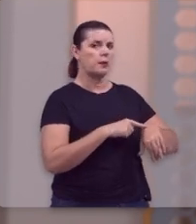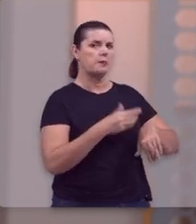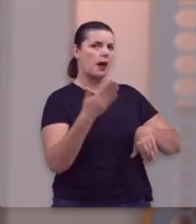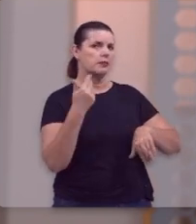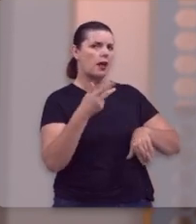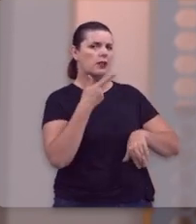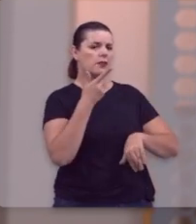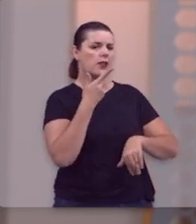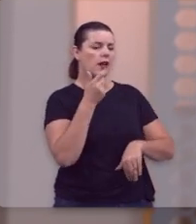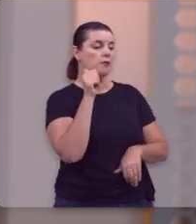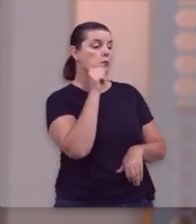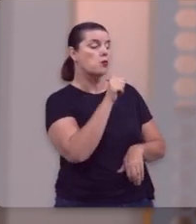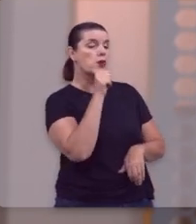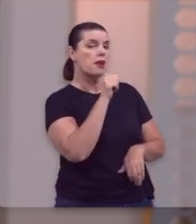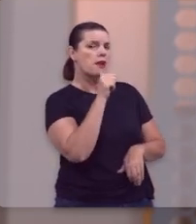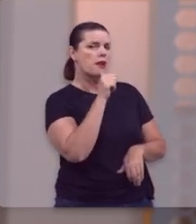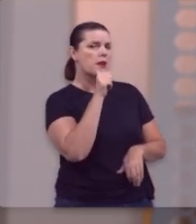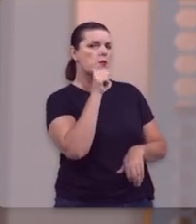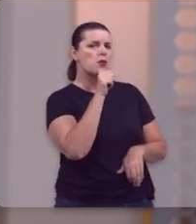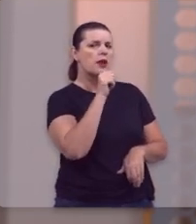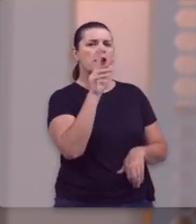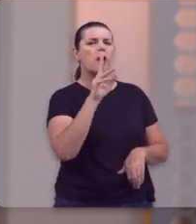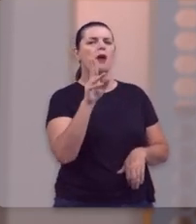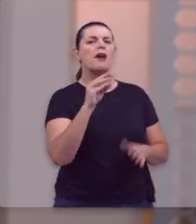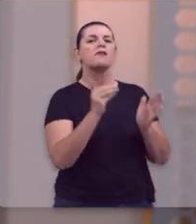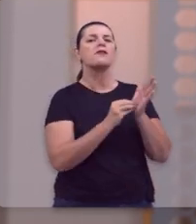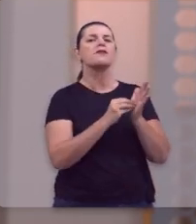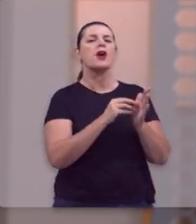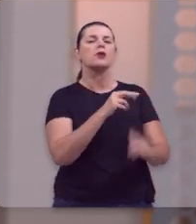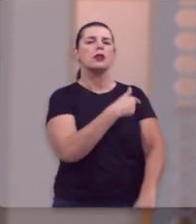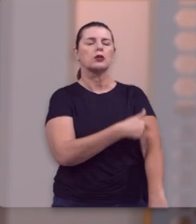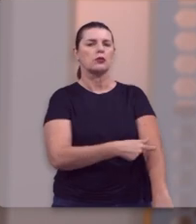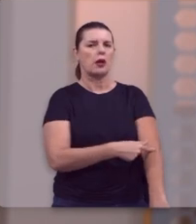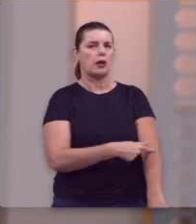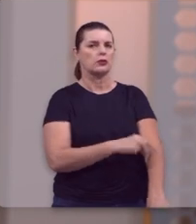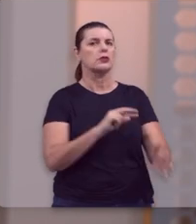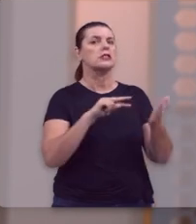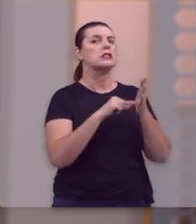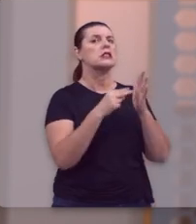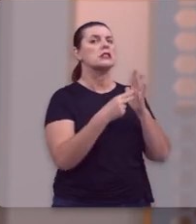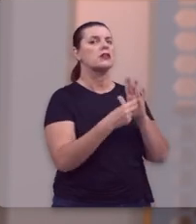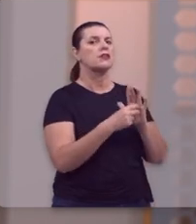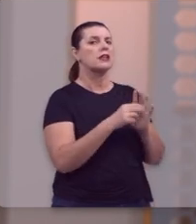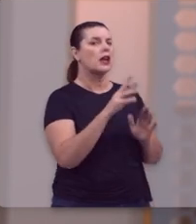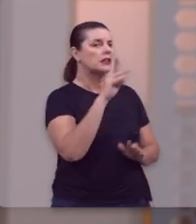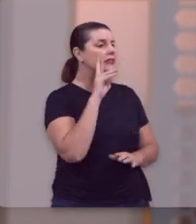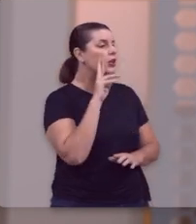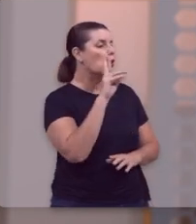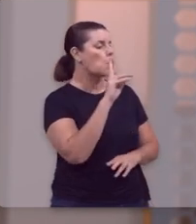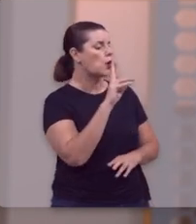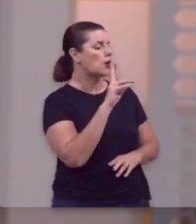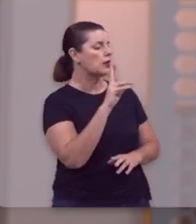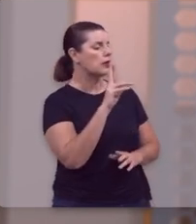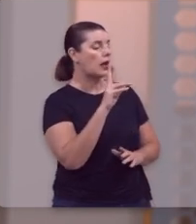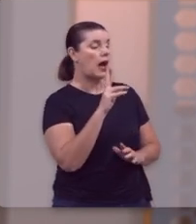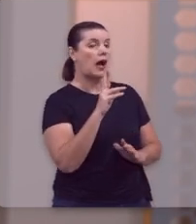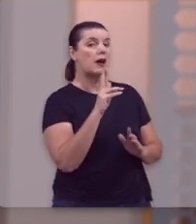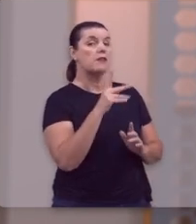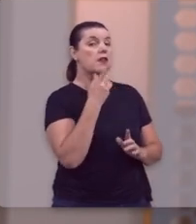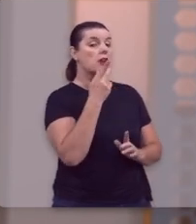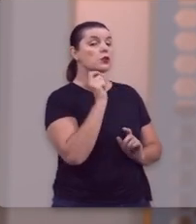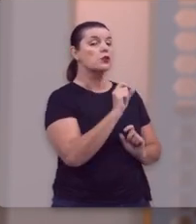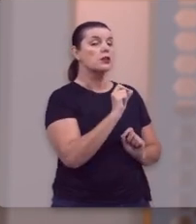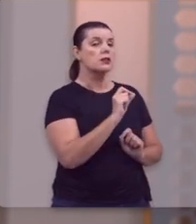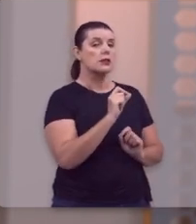sua mãe. Mulher é um termo que naquela época significava senhora. O que ele está dizendo é que a agenda